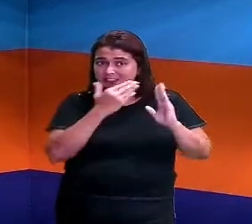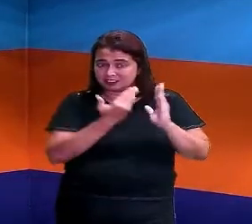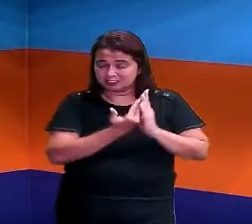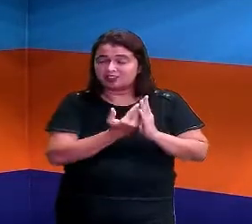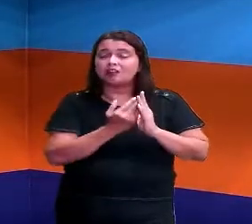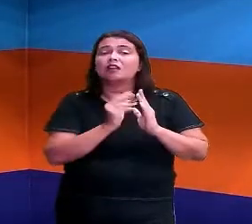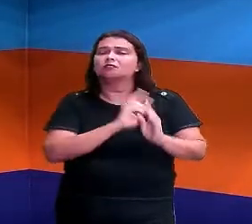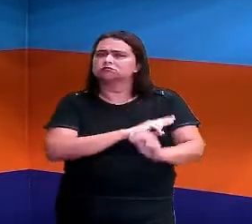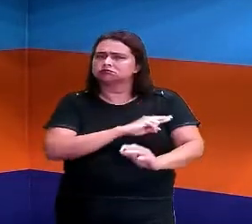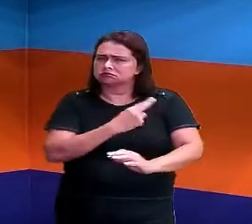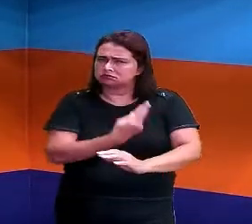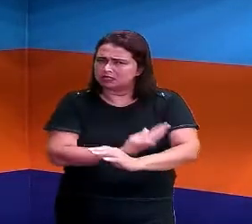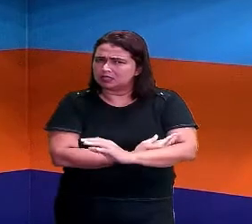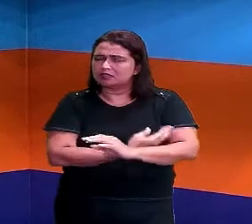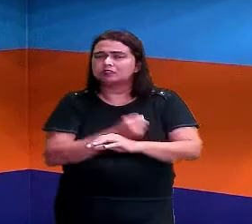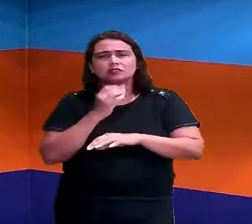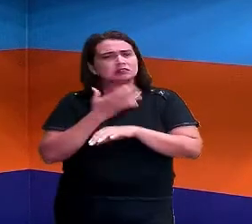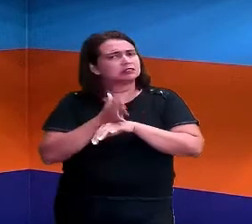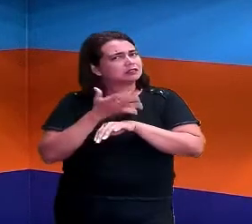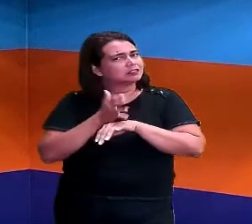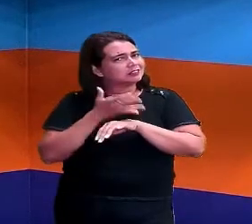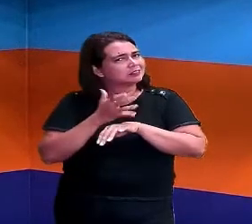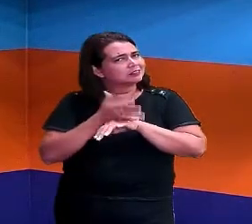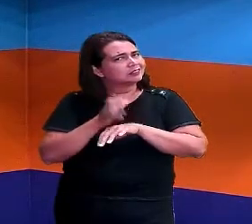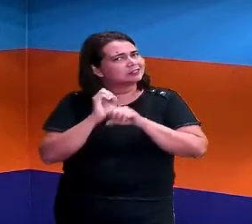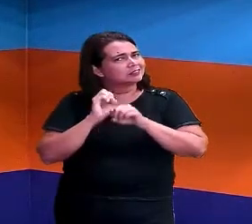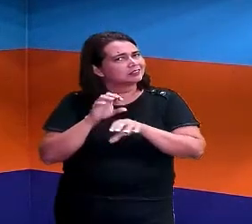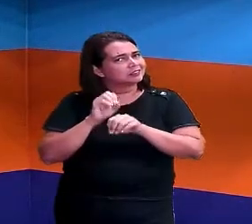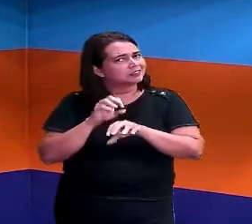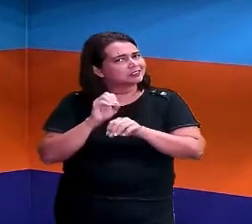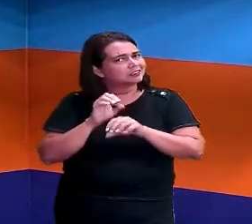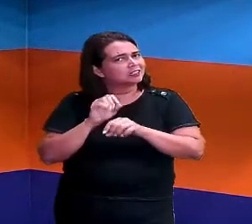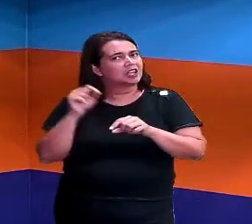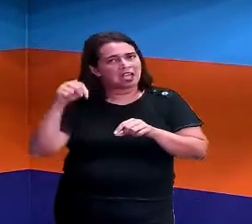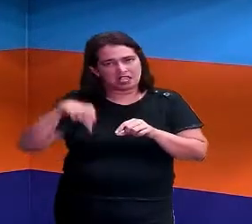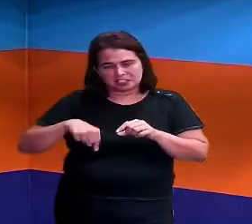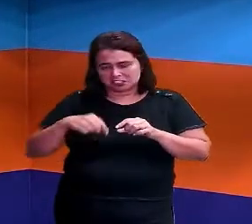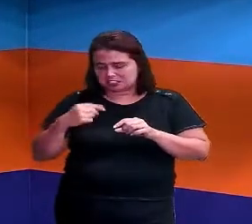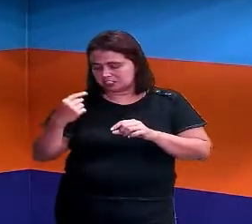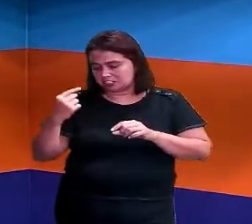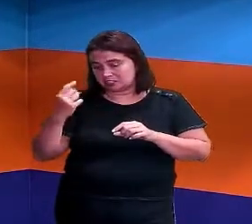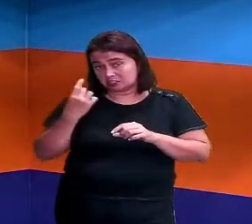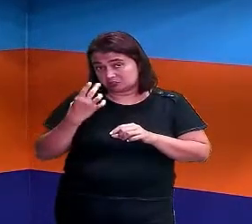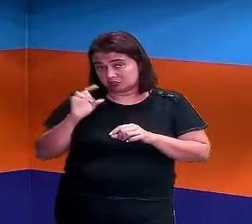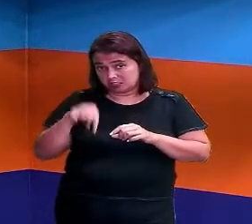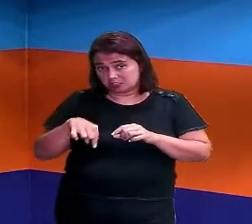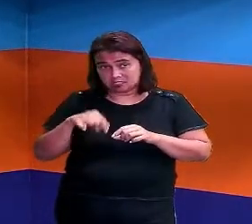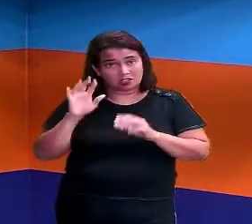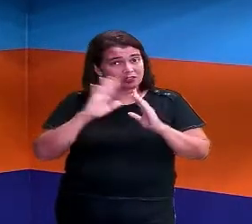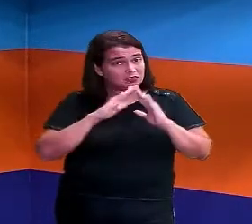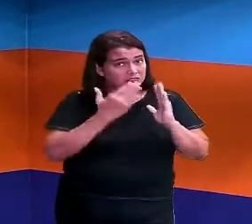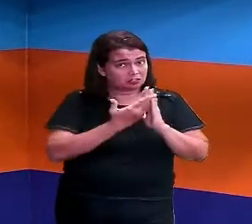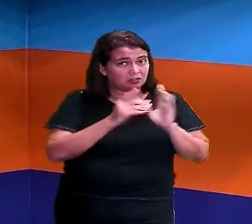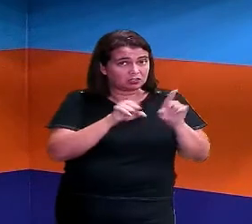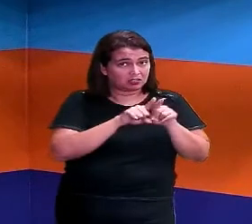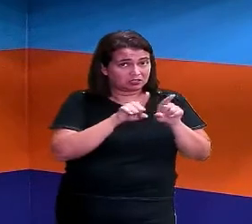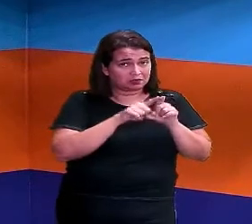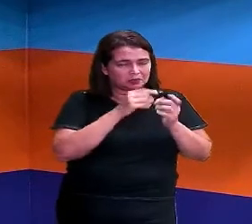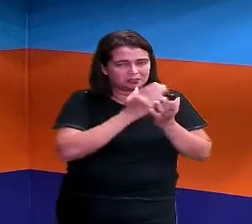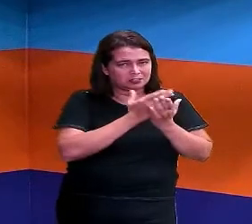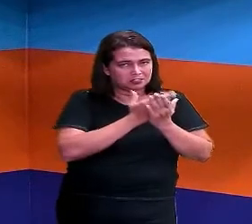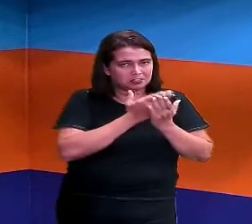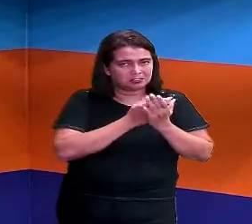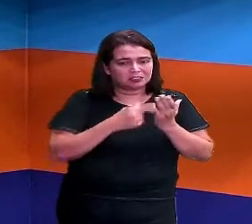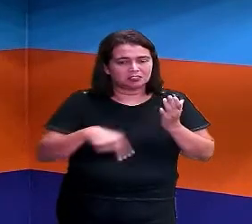esse conhecimento treinando mais na sala de aula, tá? Não é só treinar aqui comigo. Tem que treinar na escola também. E